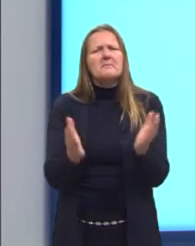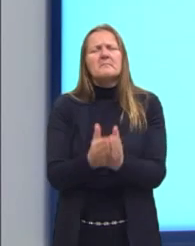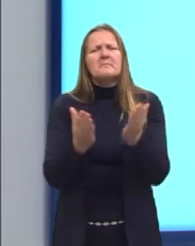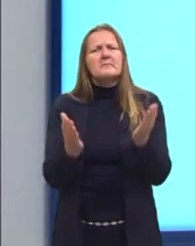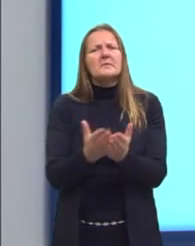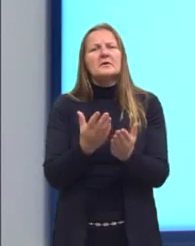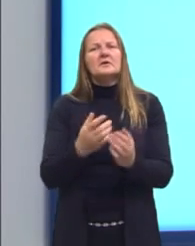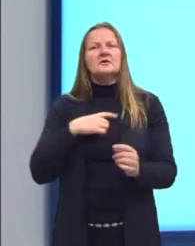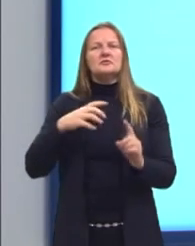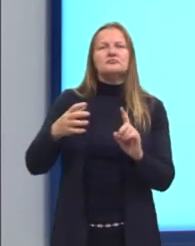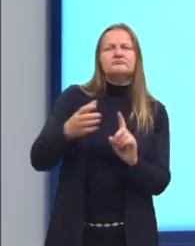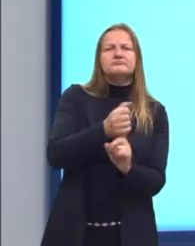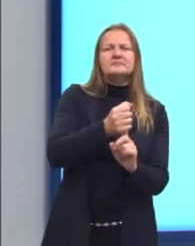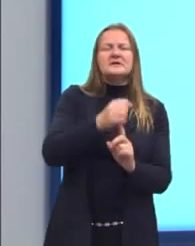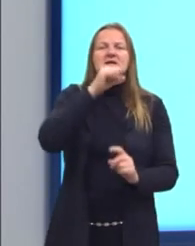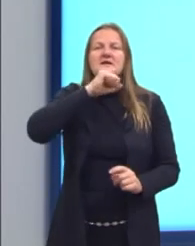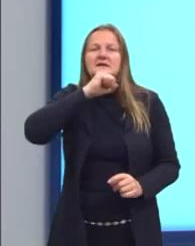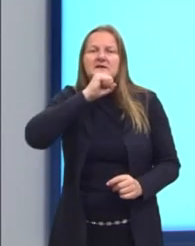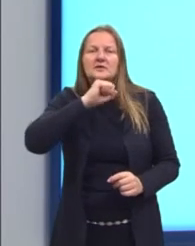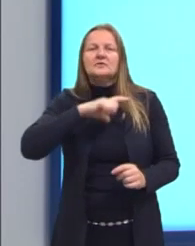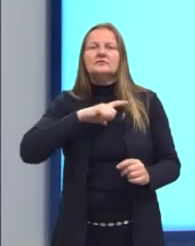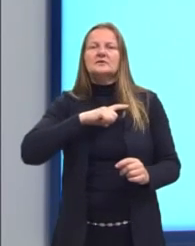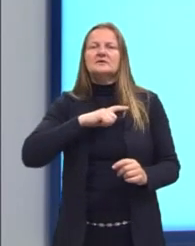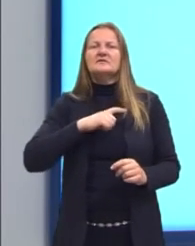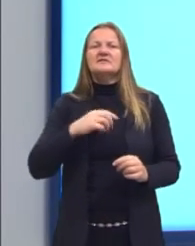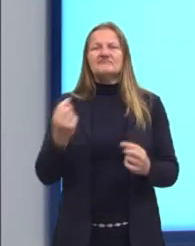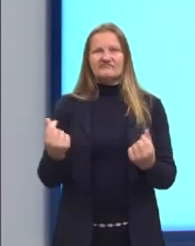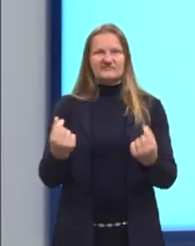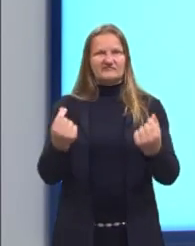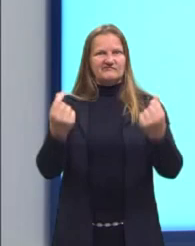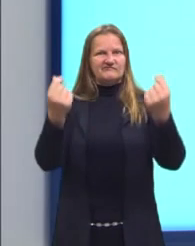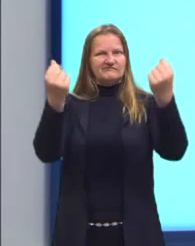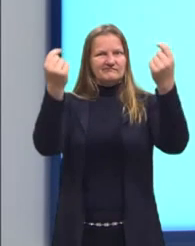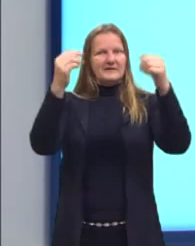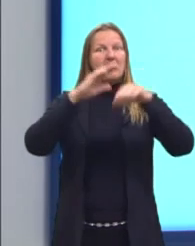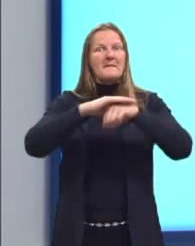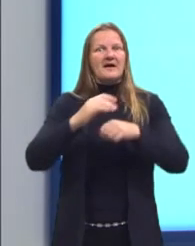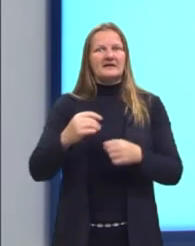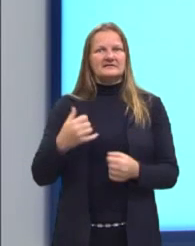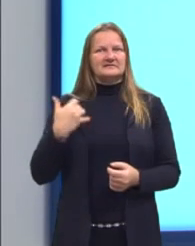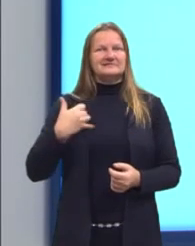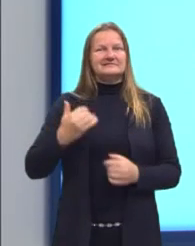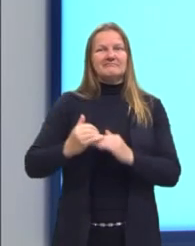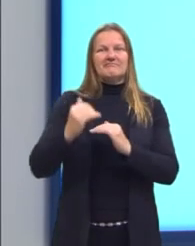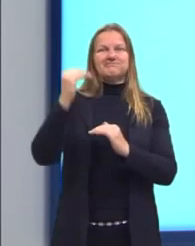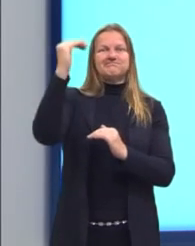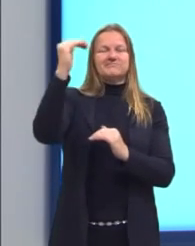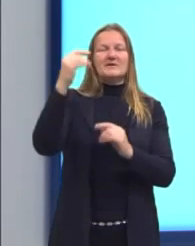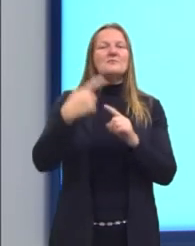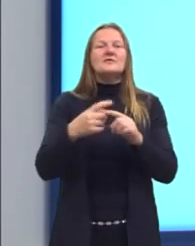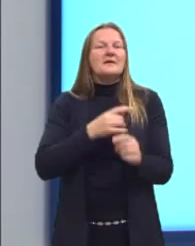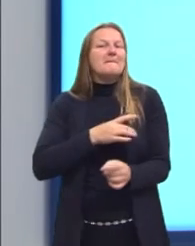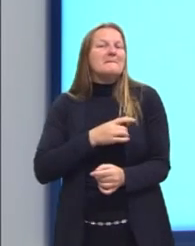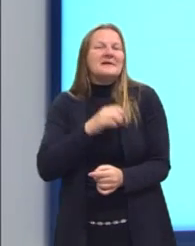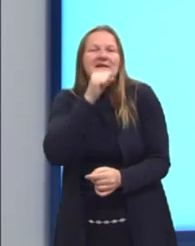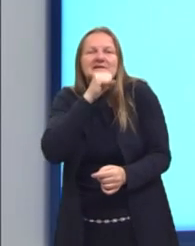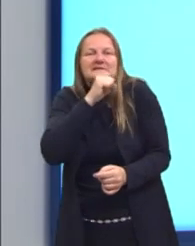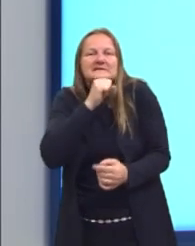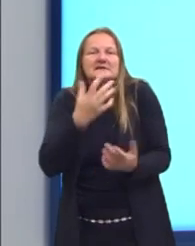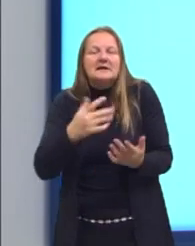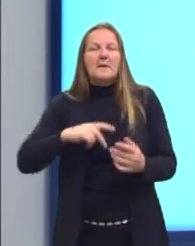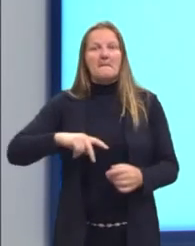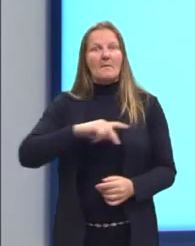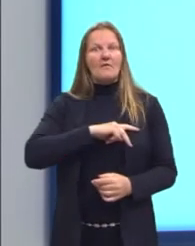população dominante mais idosa são mais ricos. Então, por que temer o envelhecimento da população?